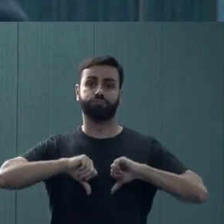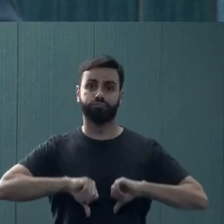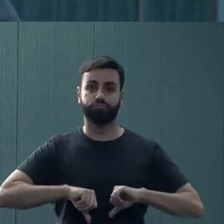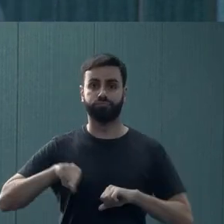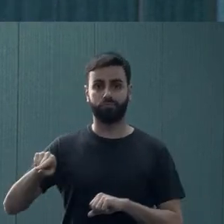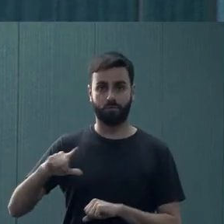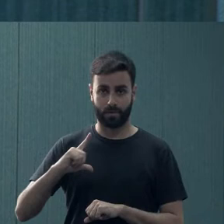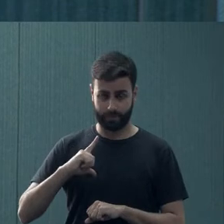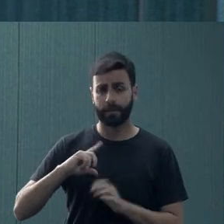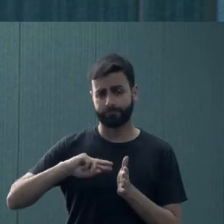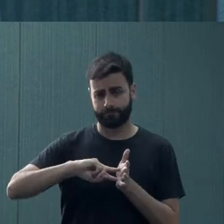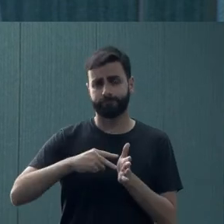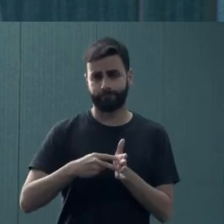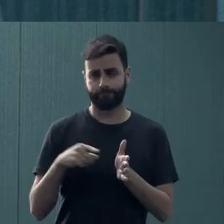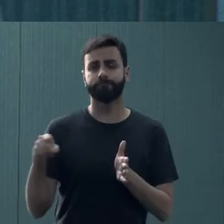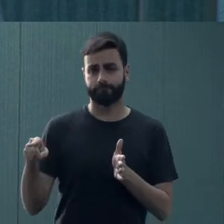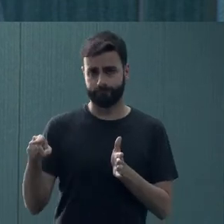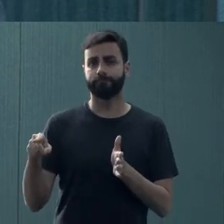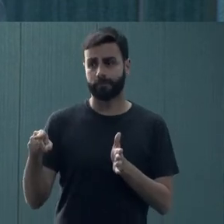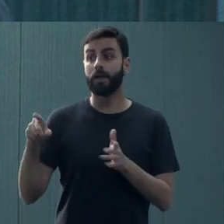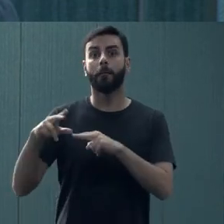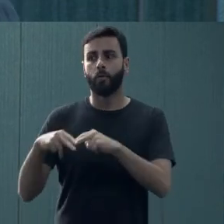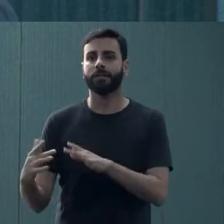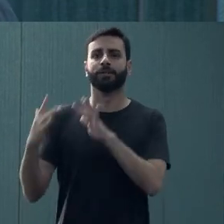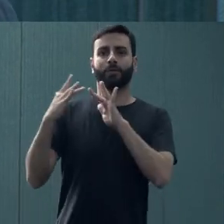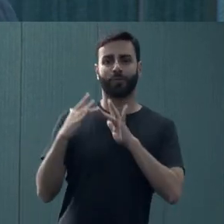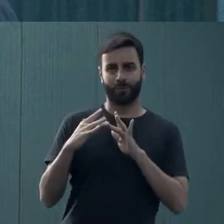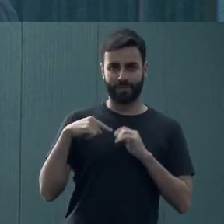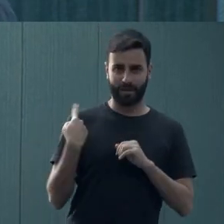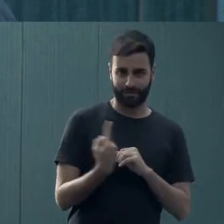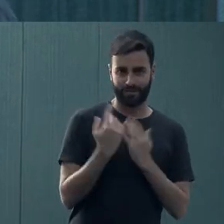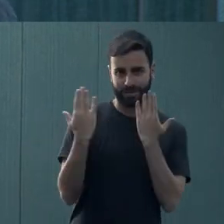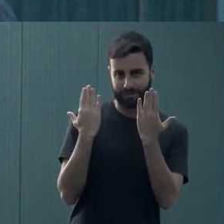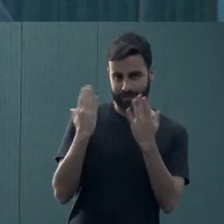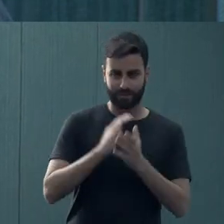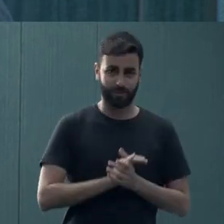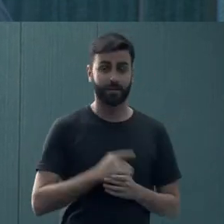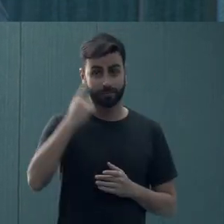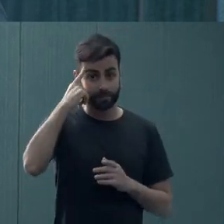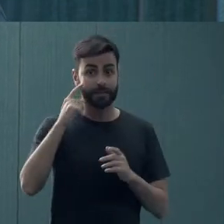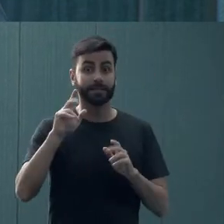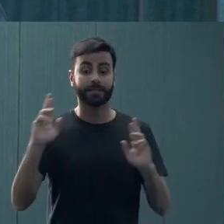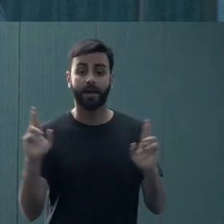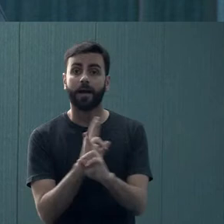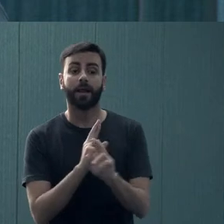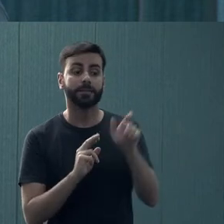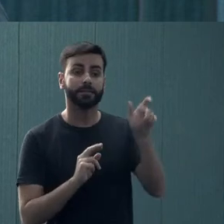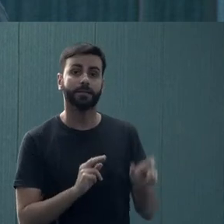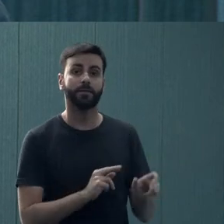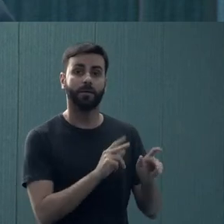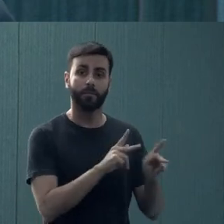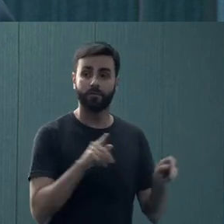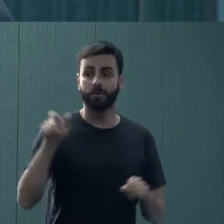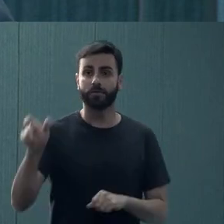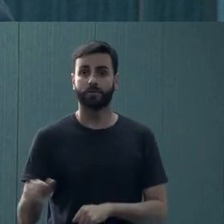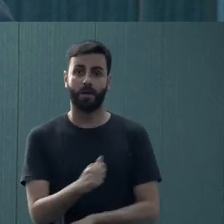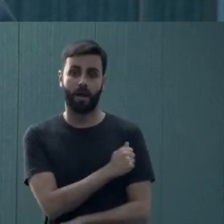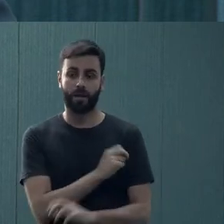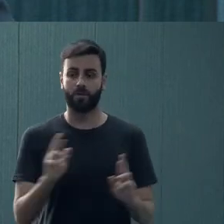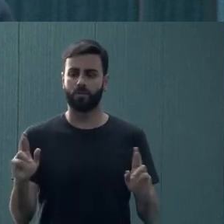de questões que levam os estudantes até a gente. E eu destacaria a relação professor-aluno como uma causa de